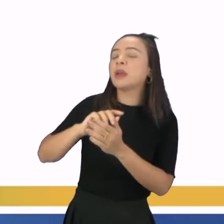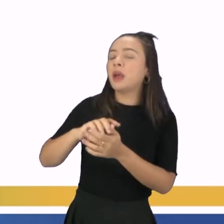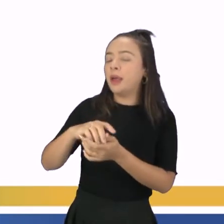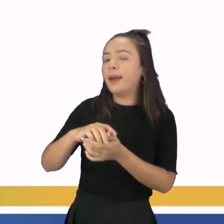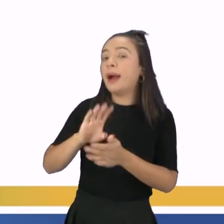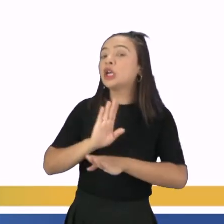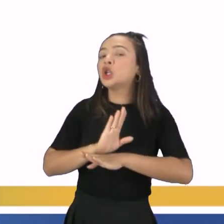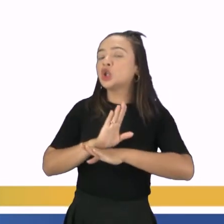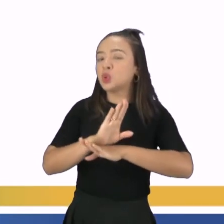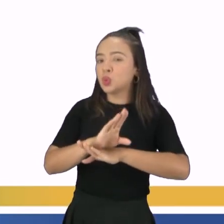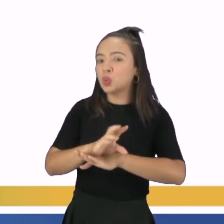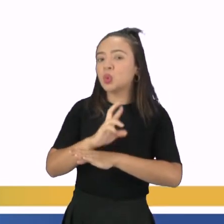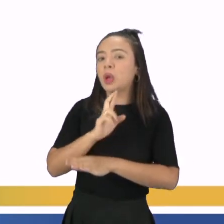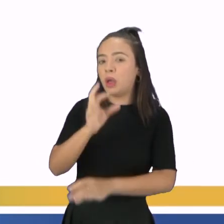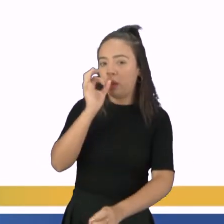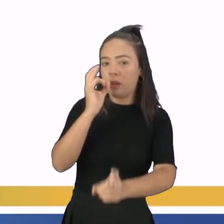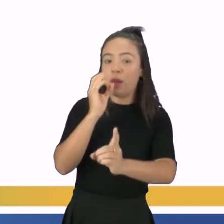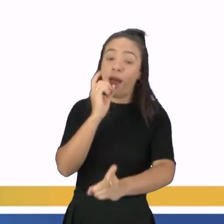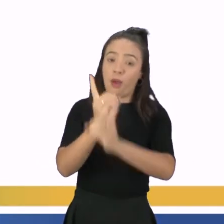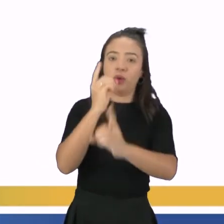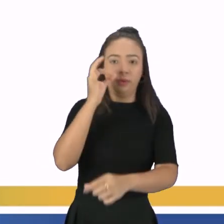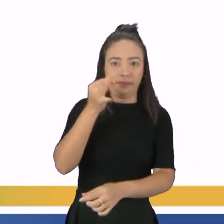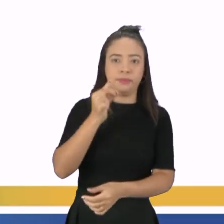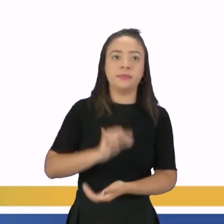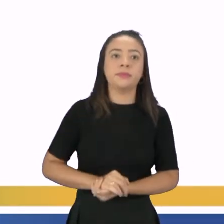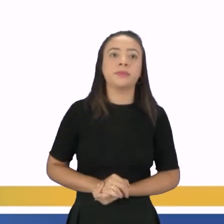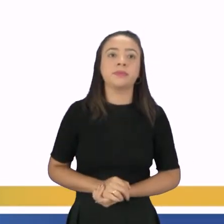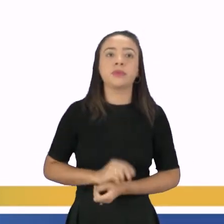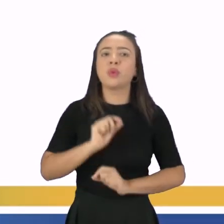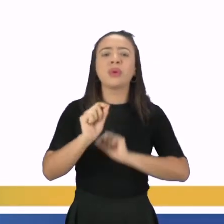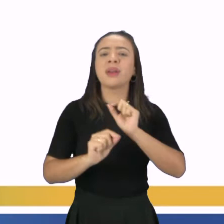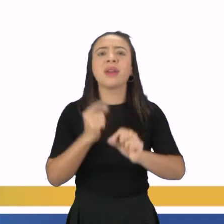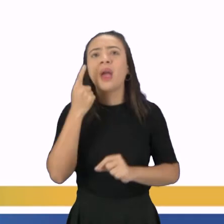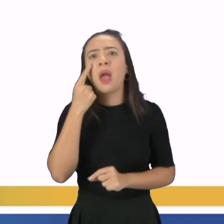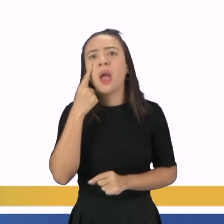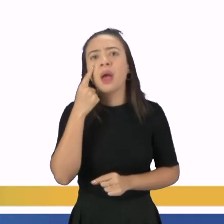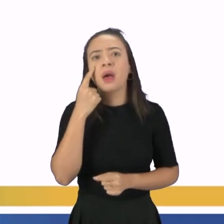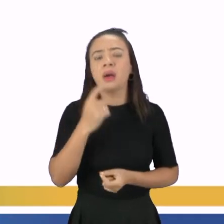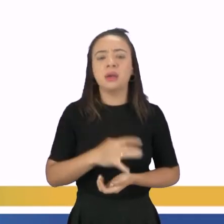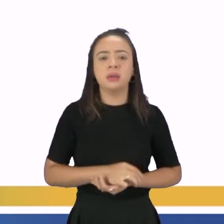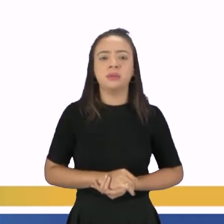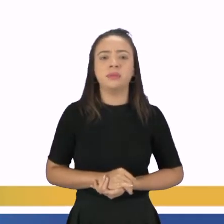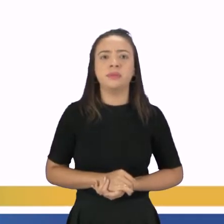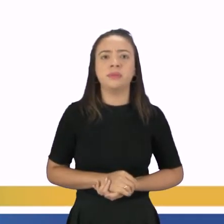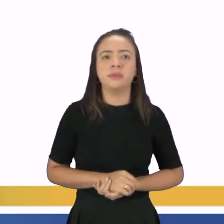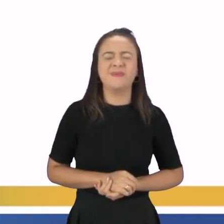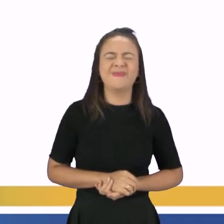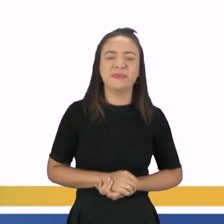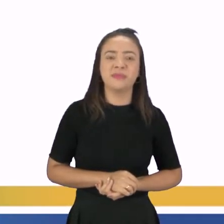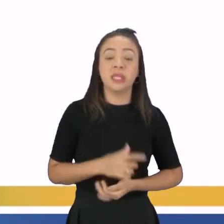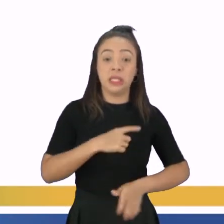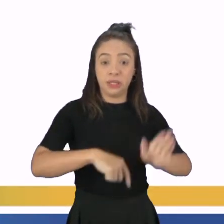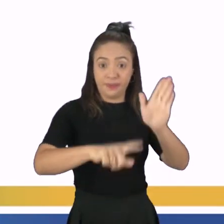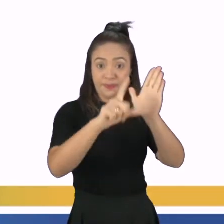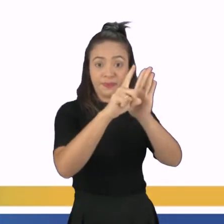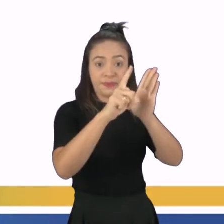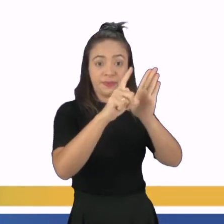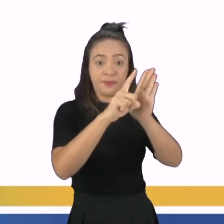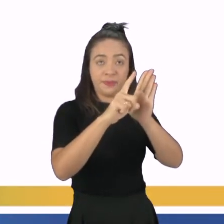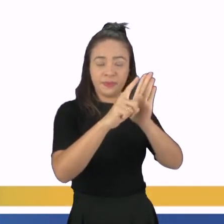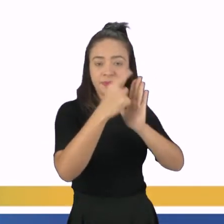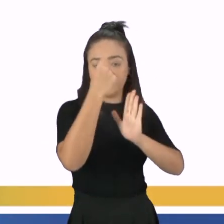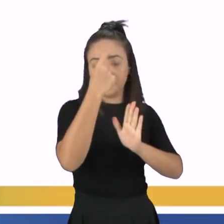pra você, tá? A vasectomia, né? Nada mais é do que ela Olha ali na imagem do sistema reprodutor masculino na telinha pra vocês